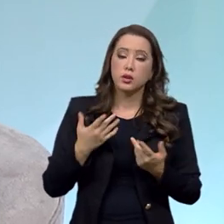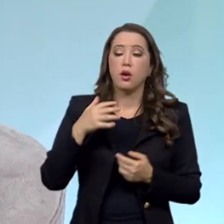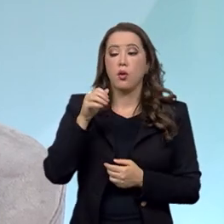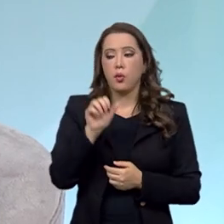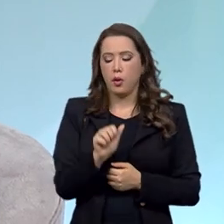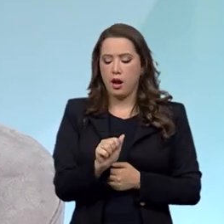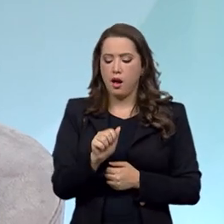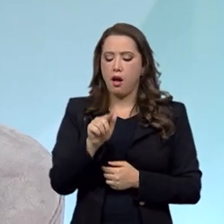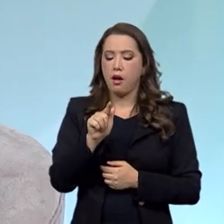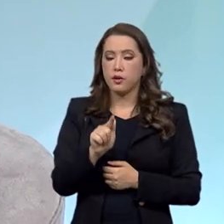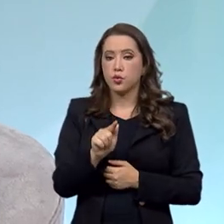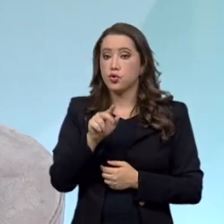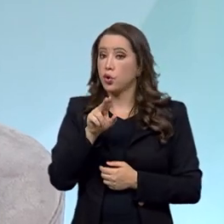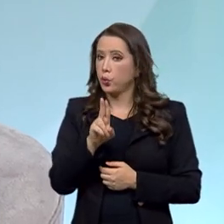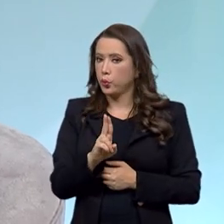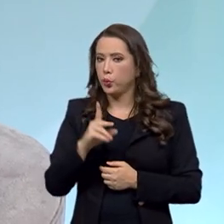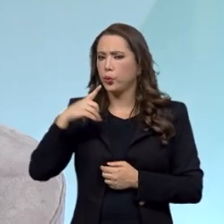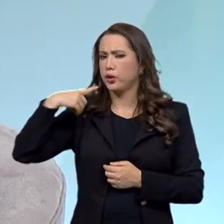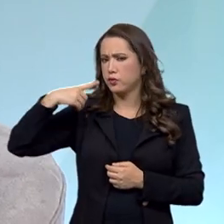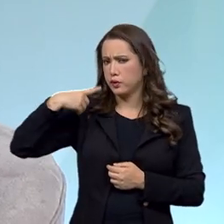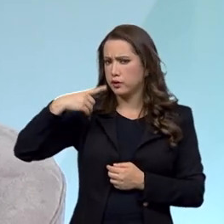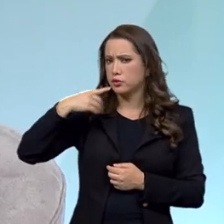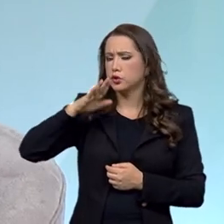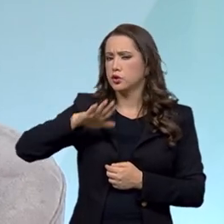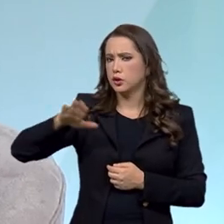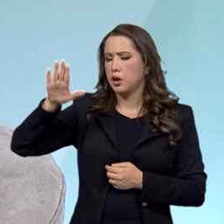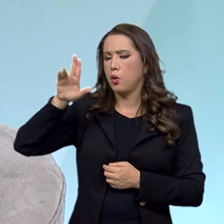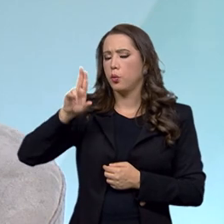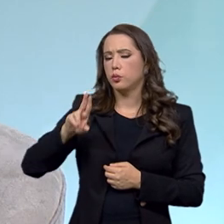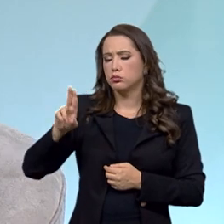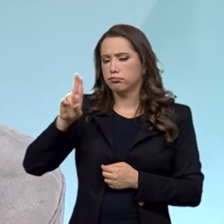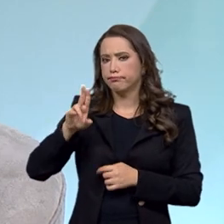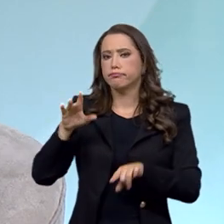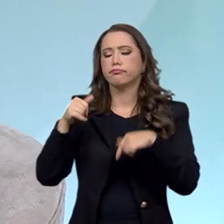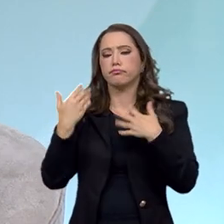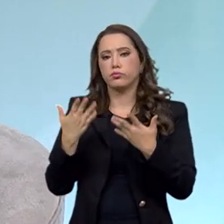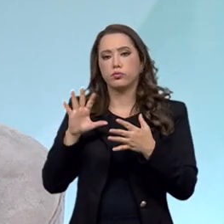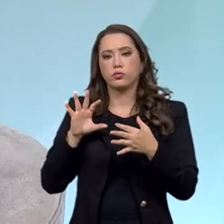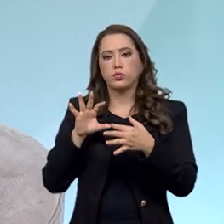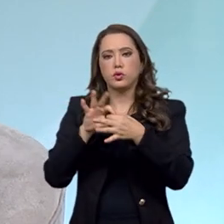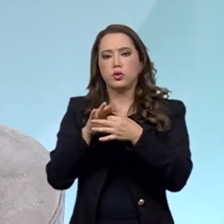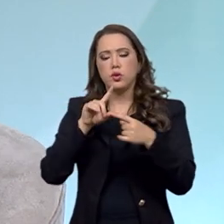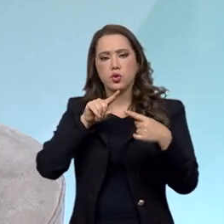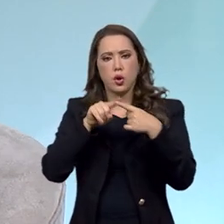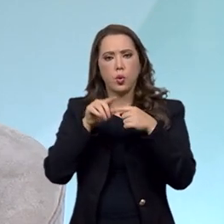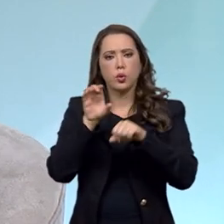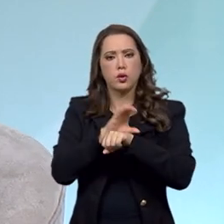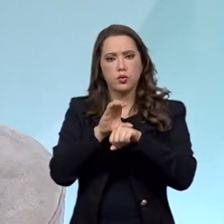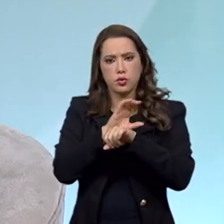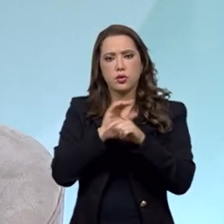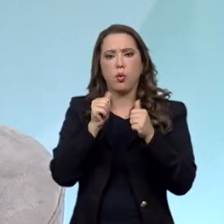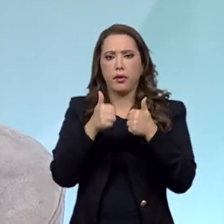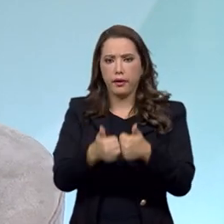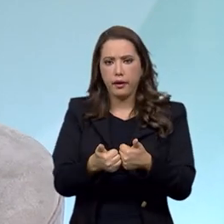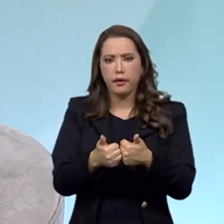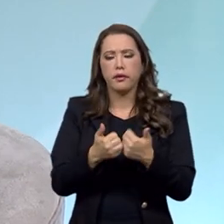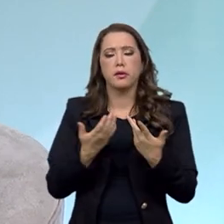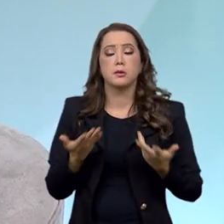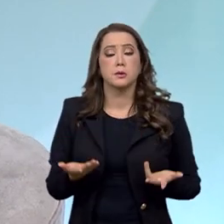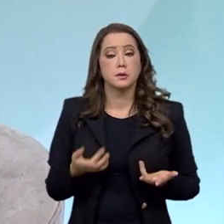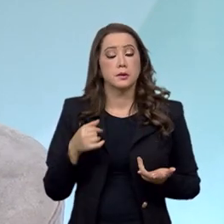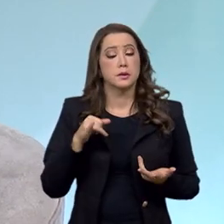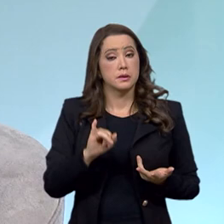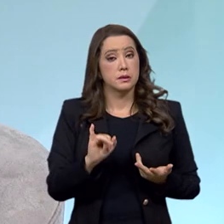nesse caso, um papel importantíssimo porque faz o controle da constitucionalidade, ou seja, se ele é compatível com a Constituição, com a Convenção,